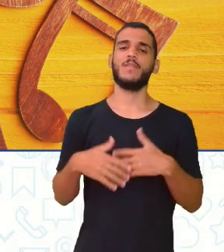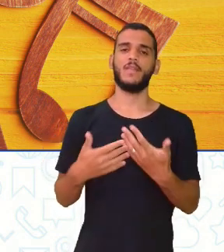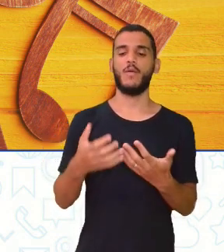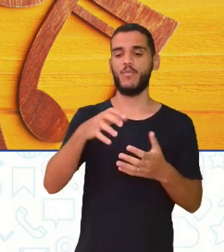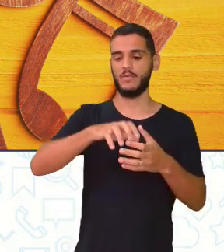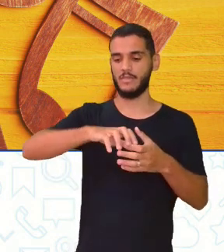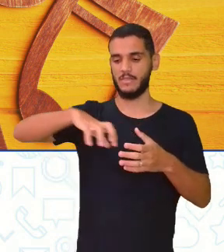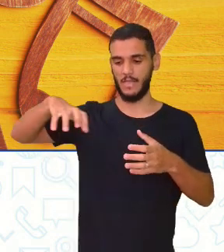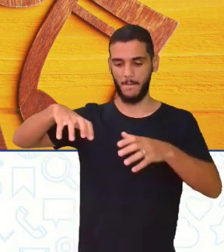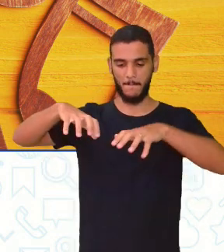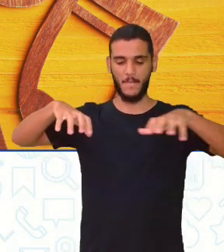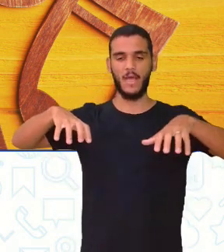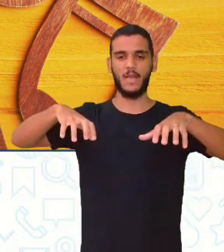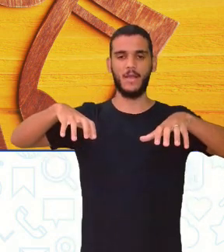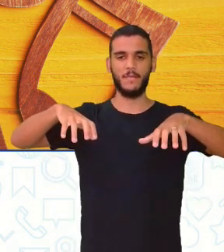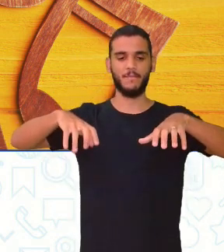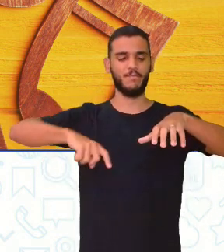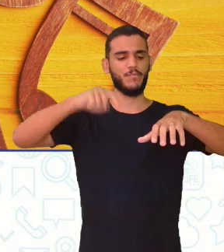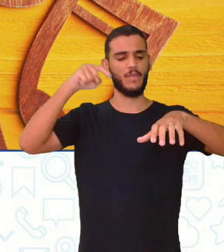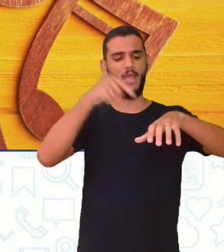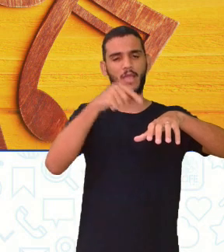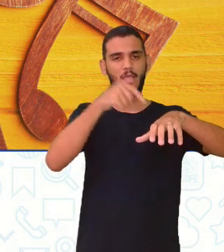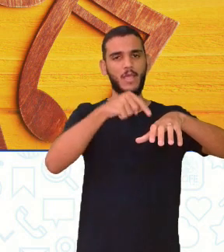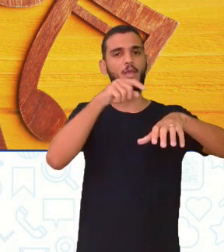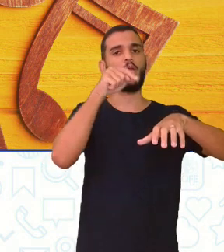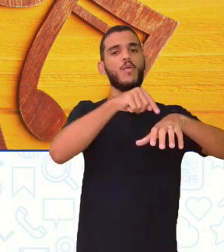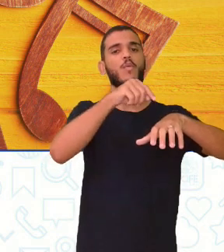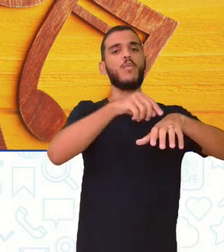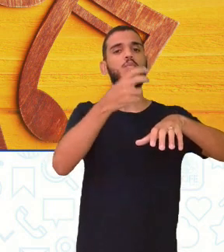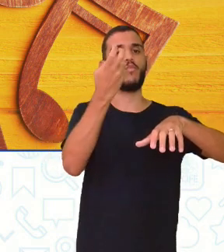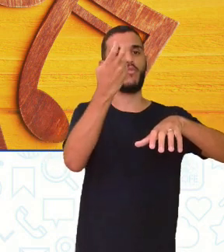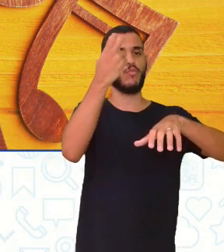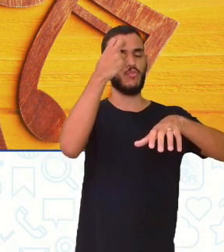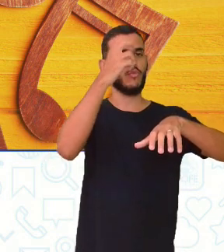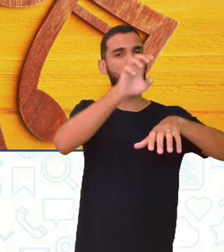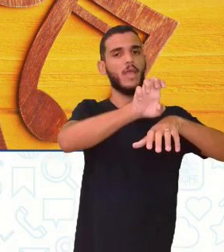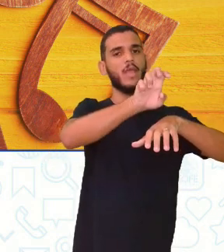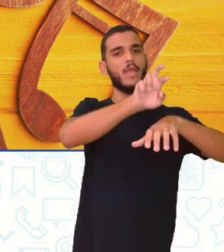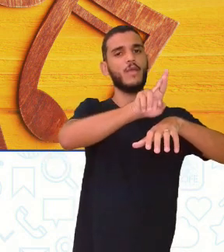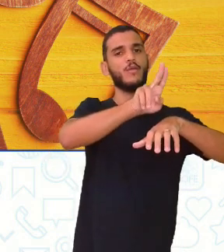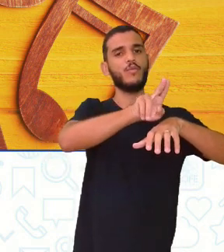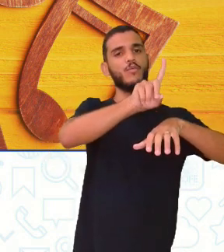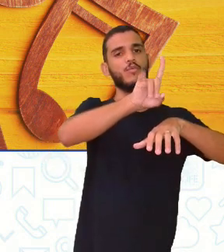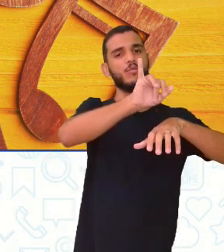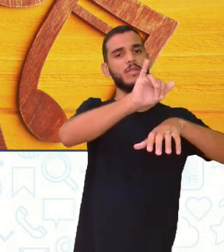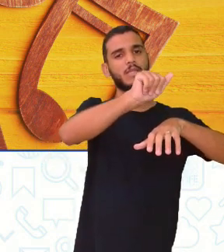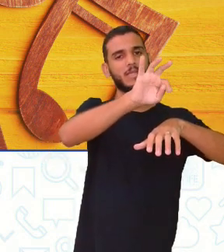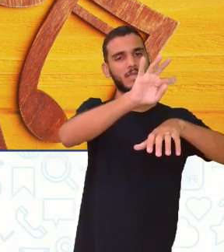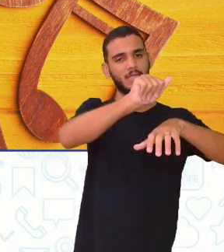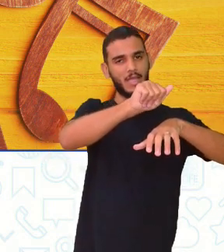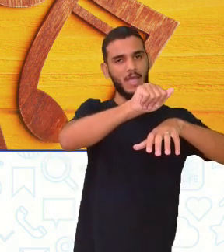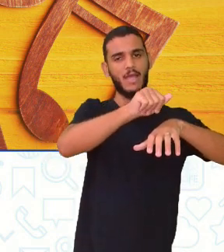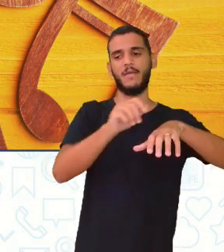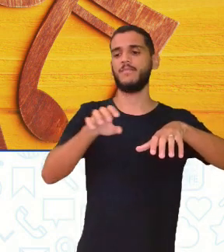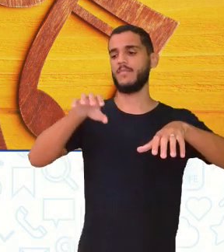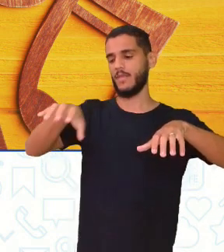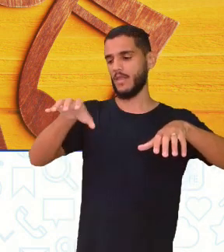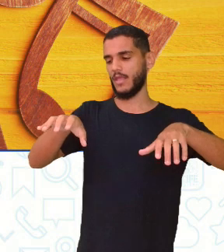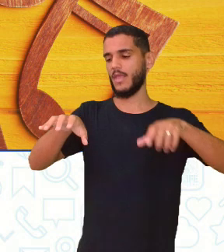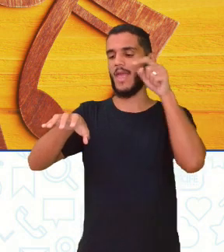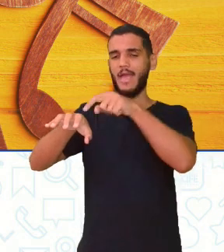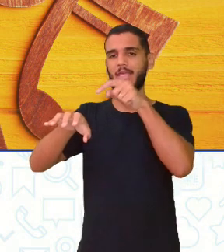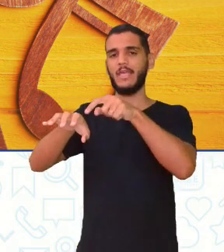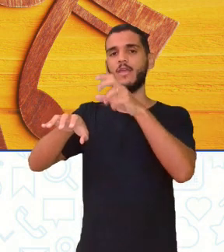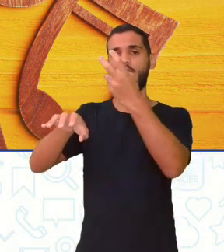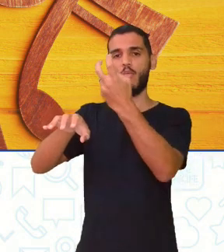separa uma cultura erudita de uma cultura popular. E aí, a gente vai nesse jogo de o erudito é melhor que